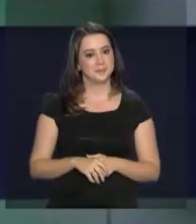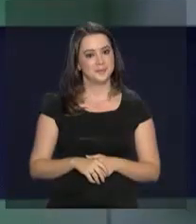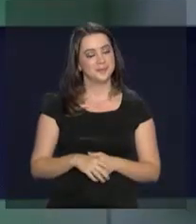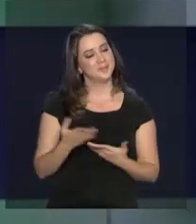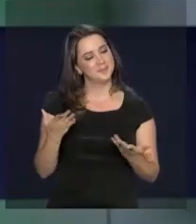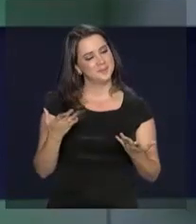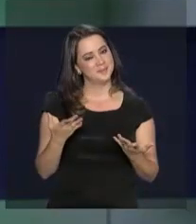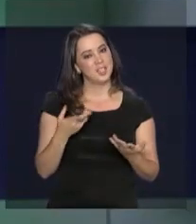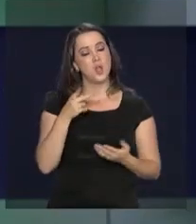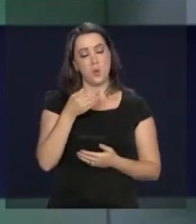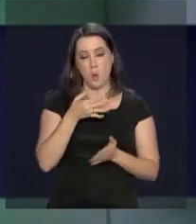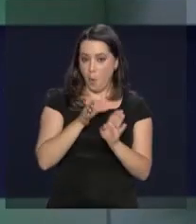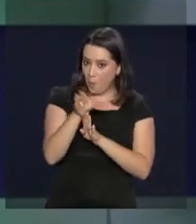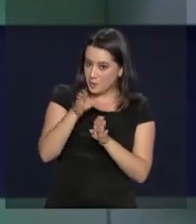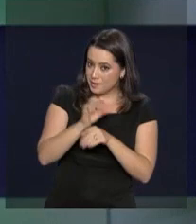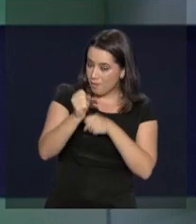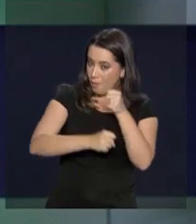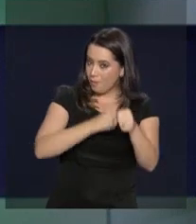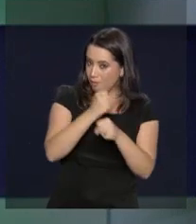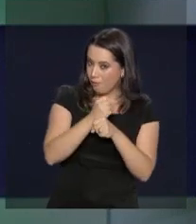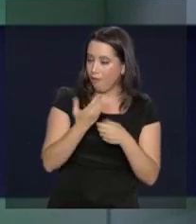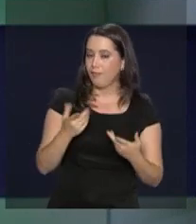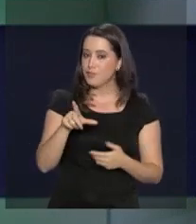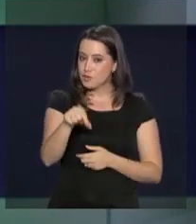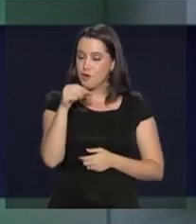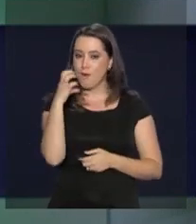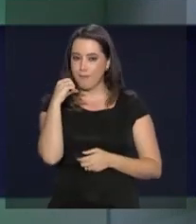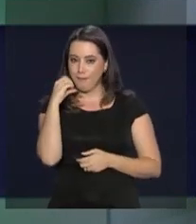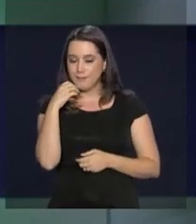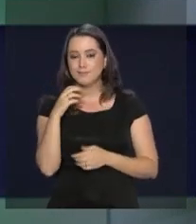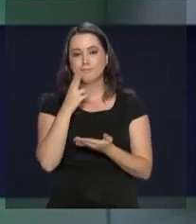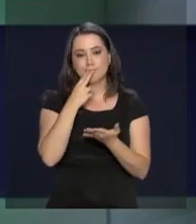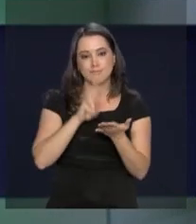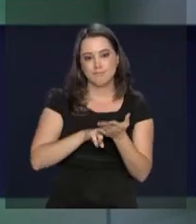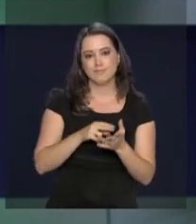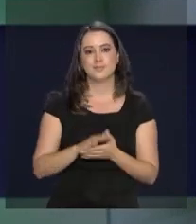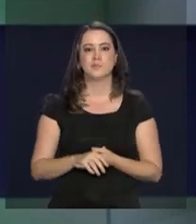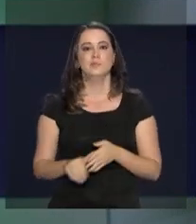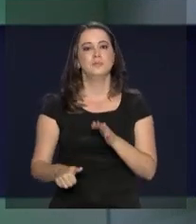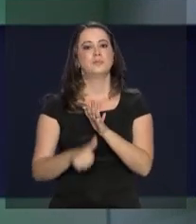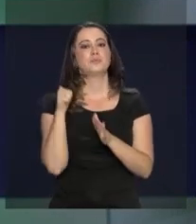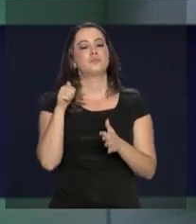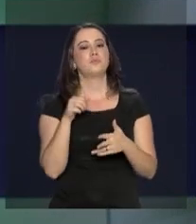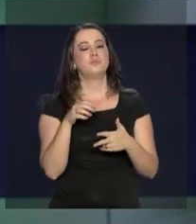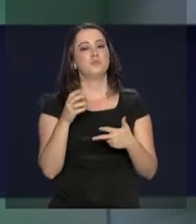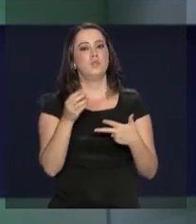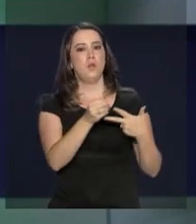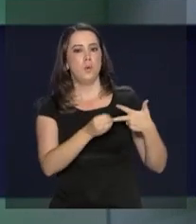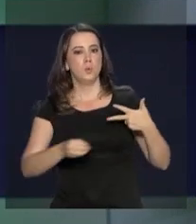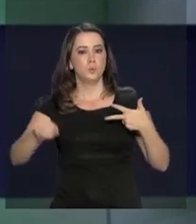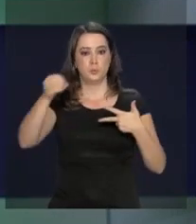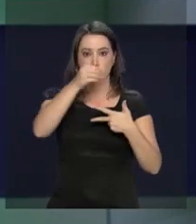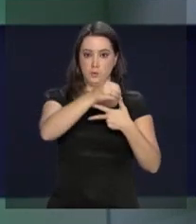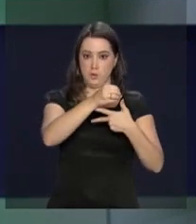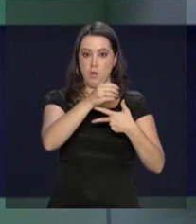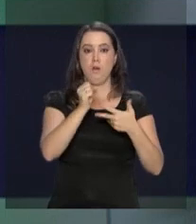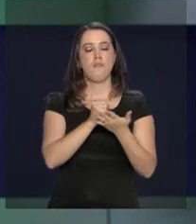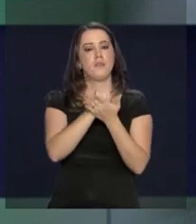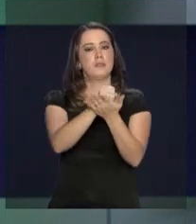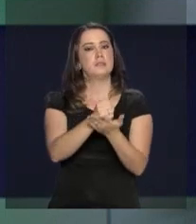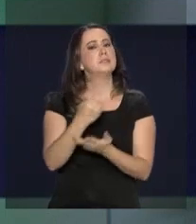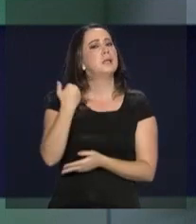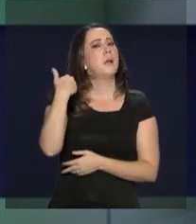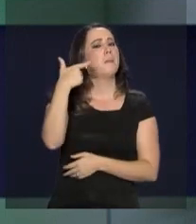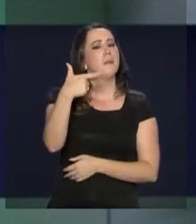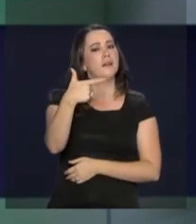Fica aí a dica para o ano que vem, então. A primeira edição de 2019 do Sistema de Seleção Unificada, o Sisu, vai oferecer mais